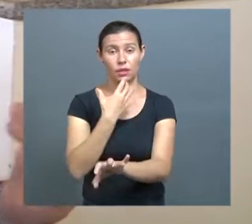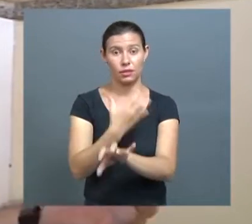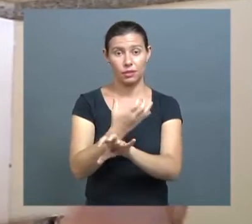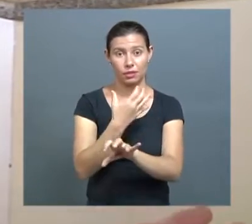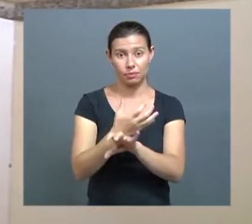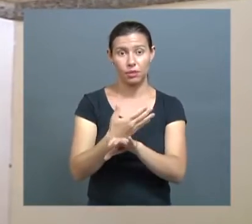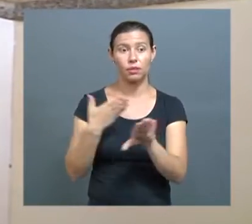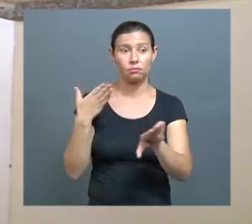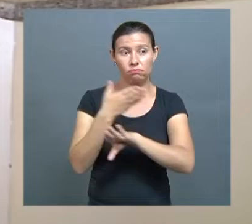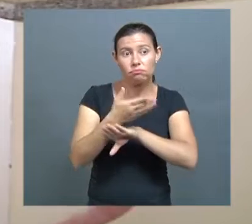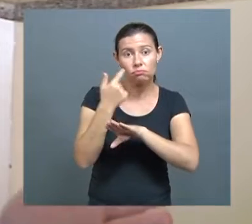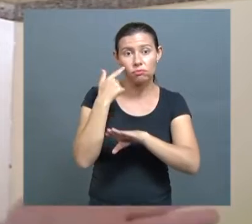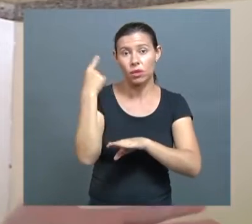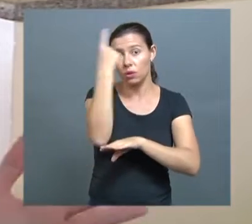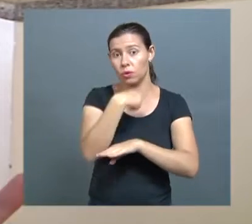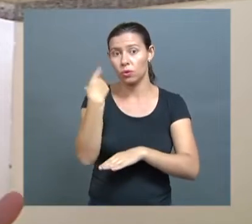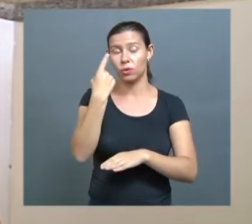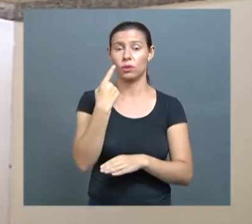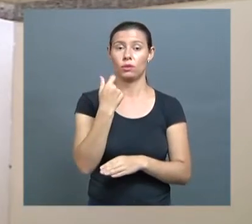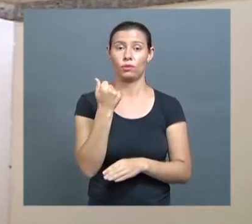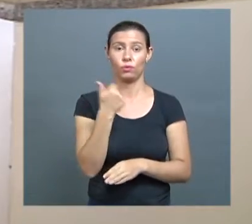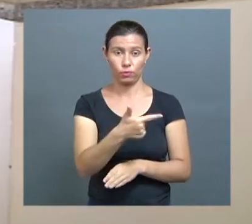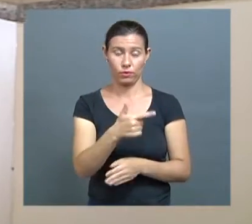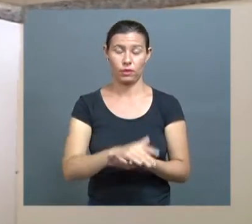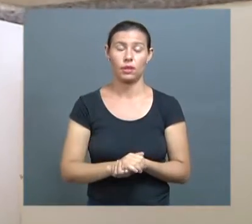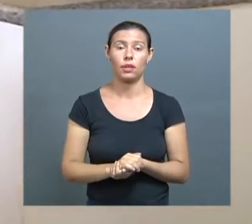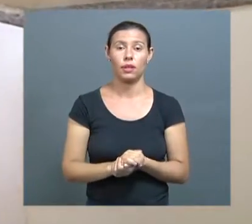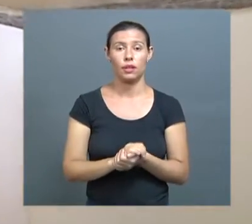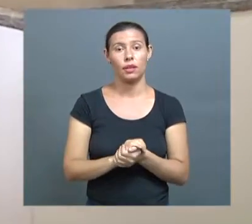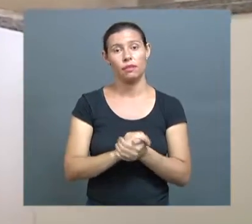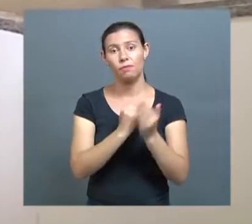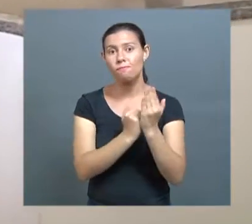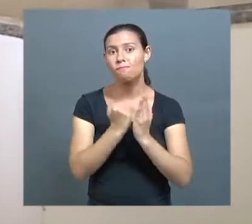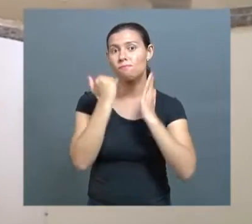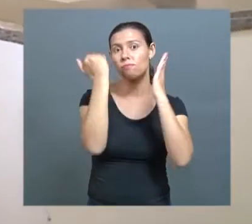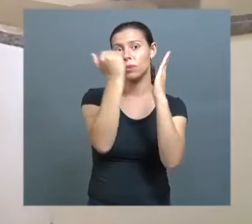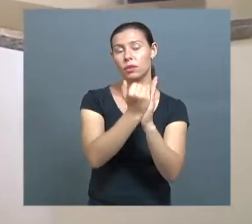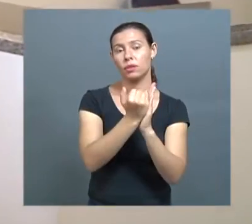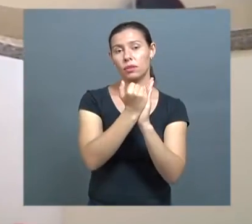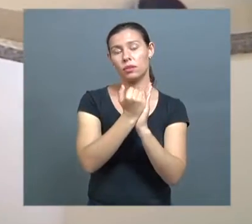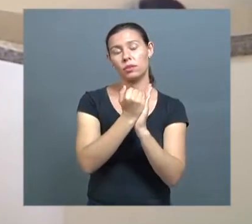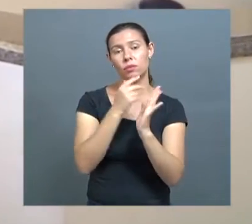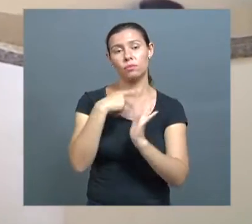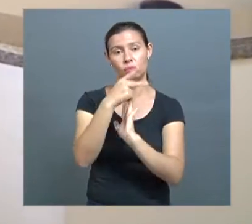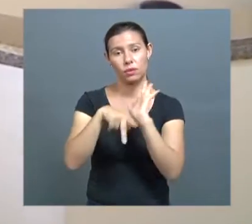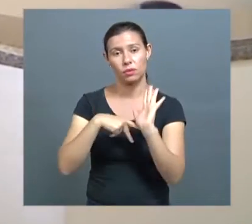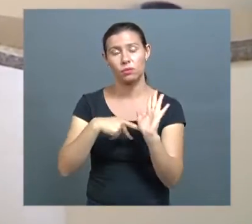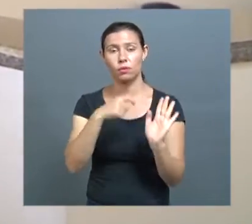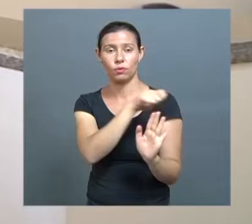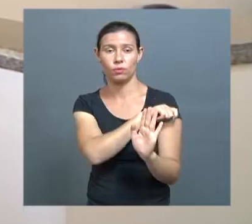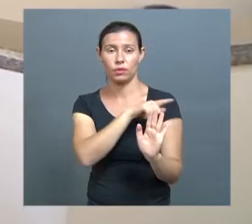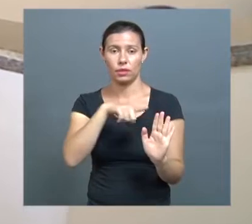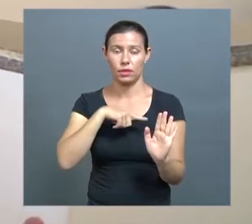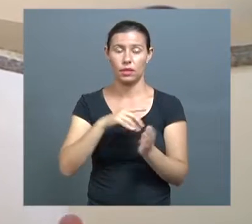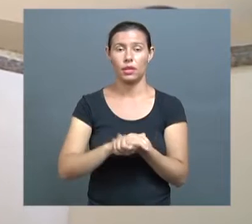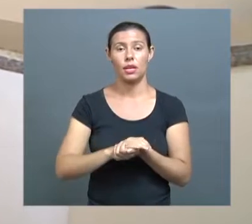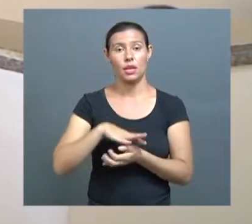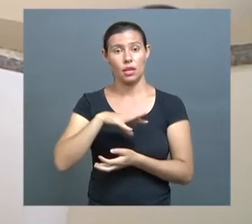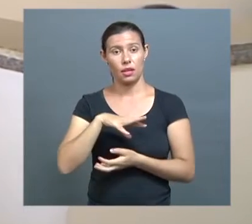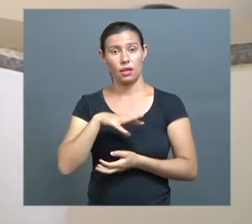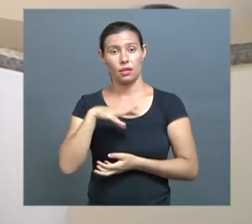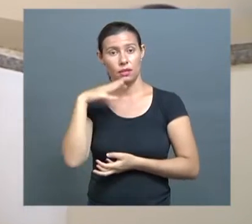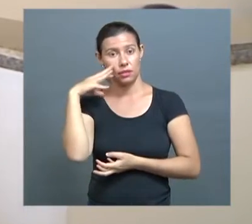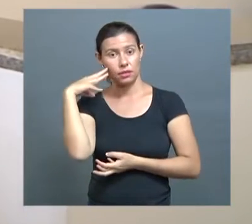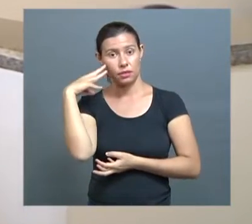cumprir plantões de 12 horas. E o número de plantões, ele cresce de acordo com o período que o aluno está. E essa experiência aqui no pronto-socorro, ela contribui